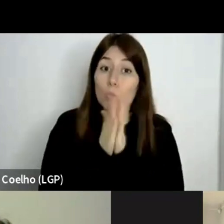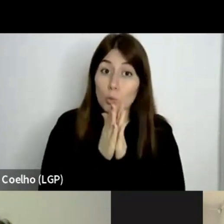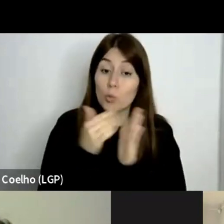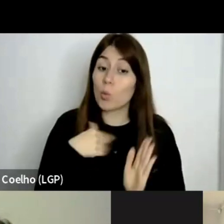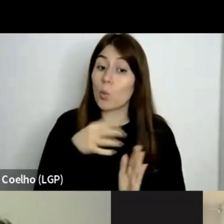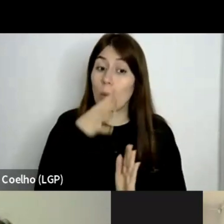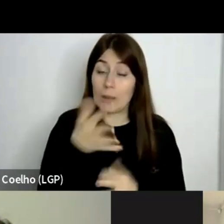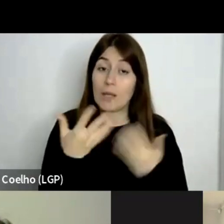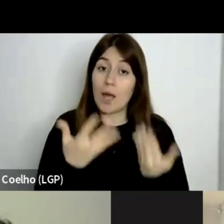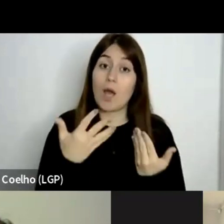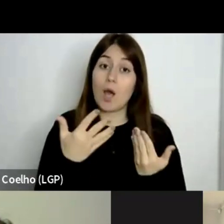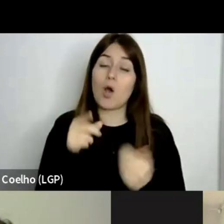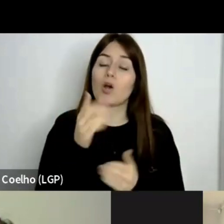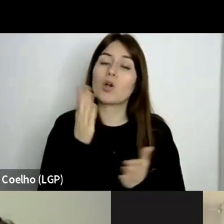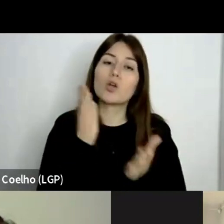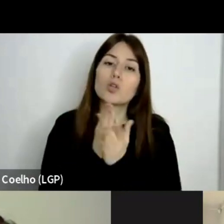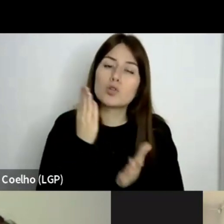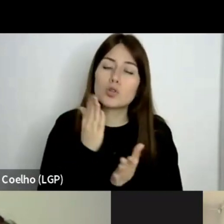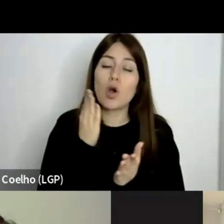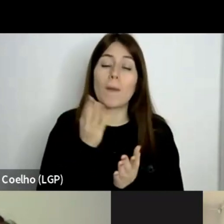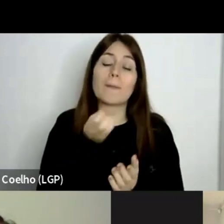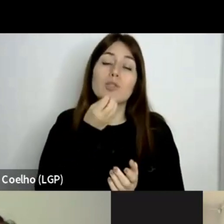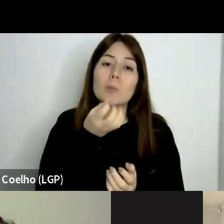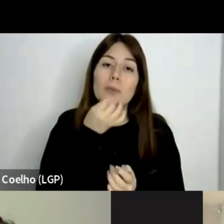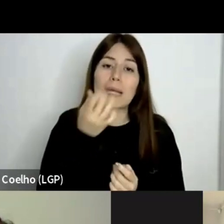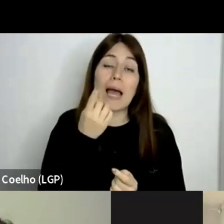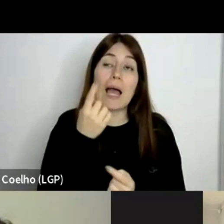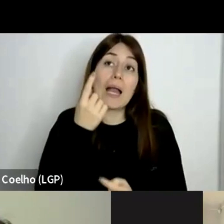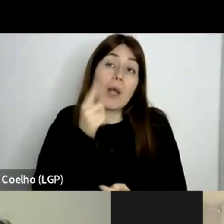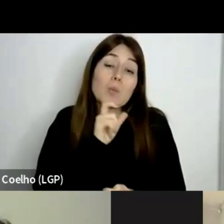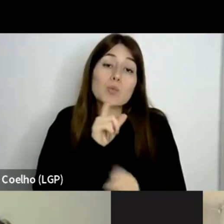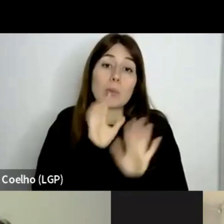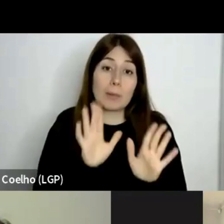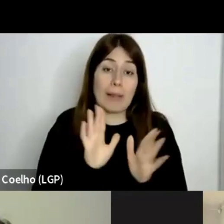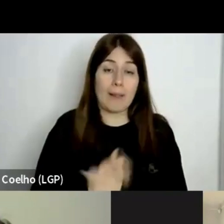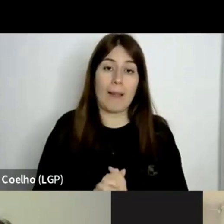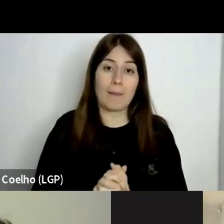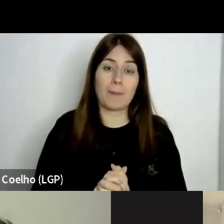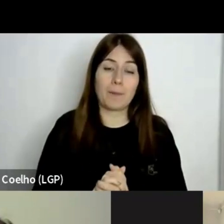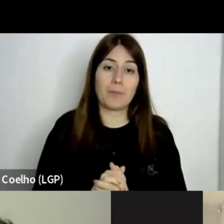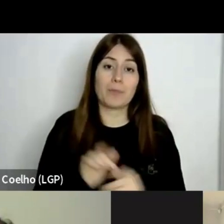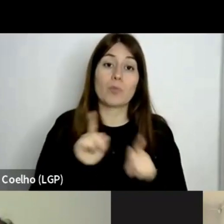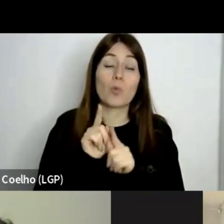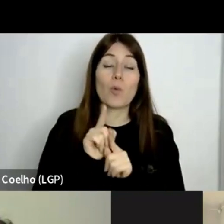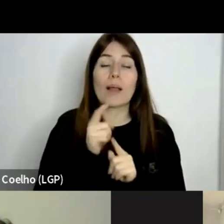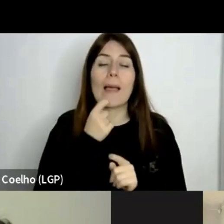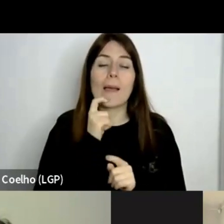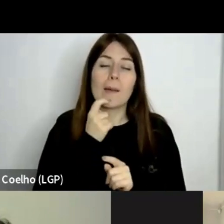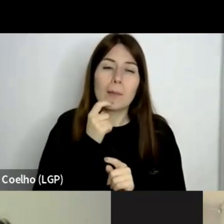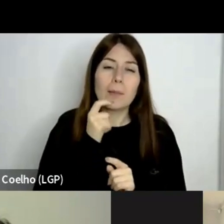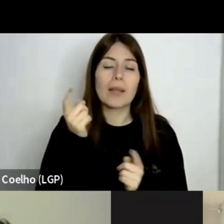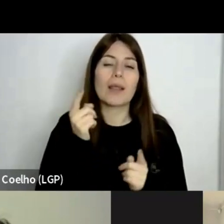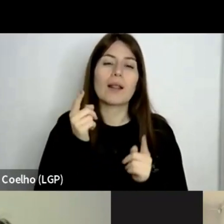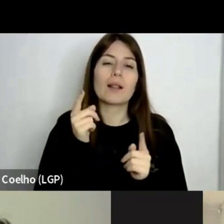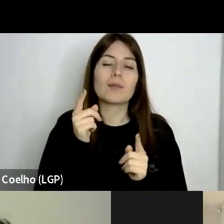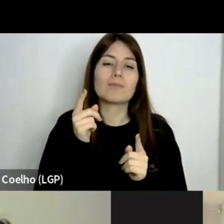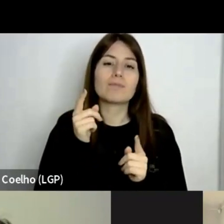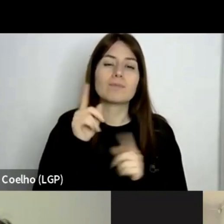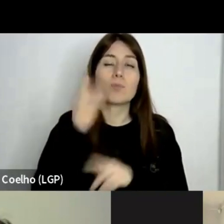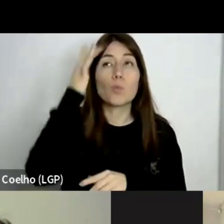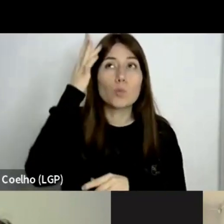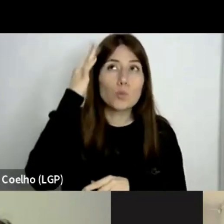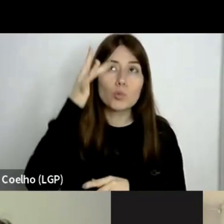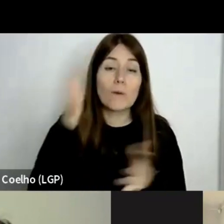apenas para fundamentar a seguinte hipótese. As energias utópicas de abril, ao contrário do que seria